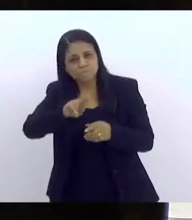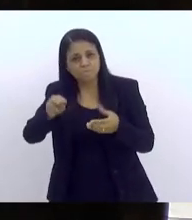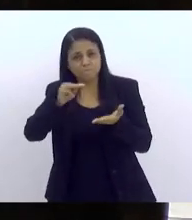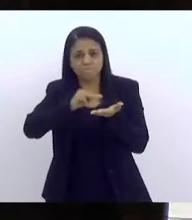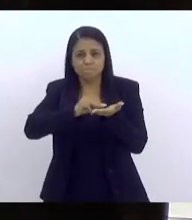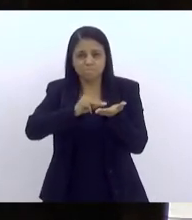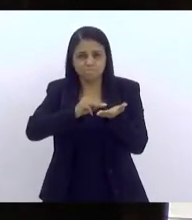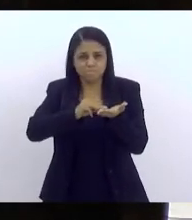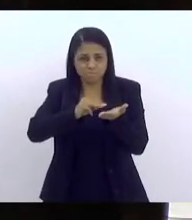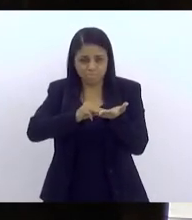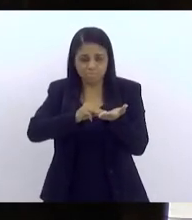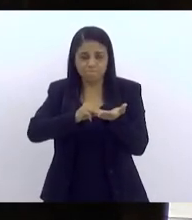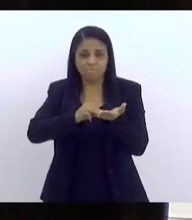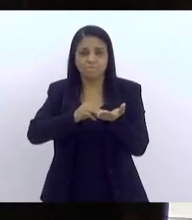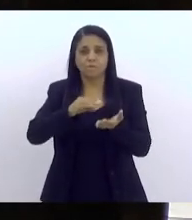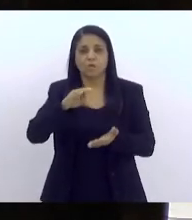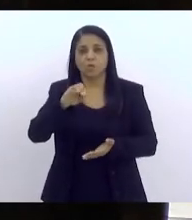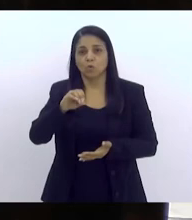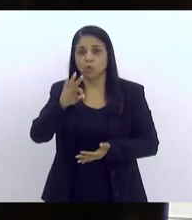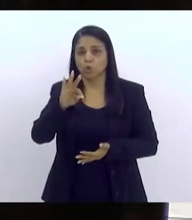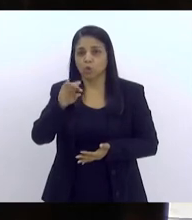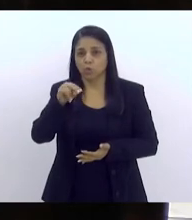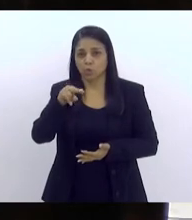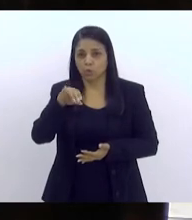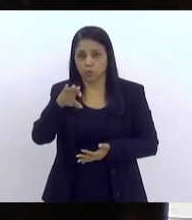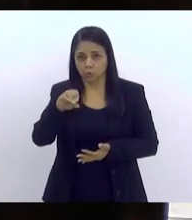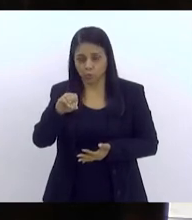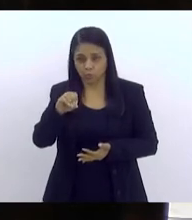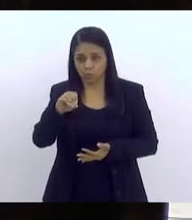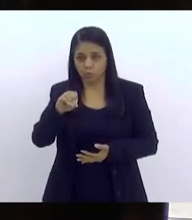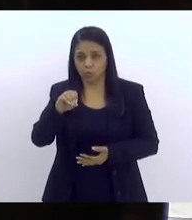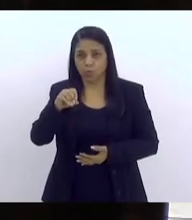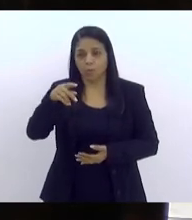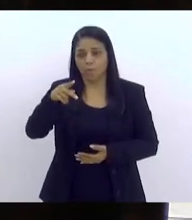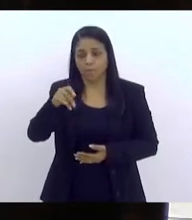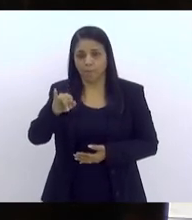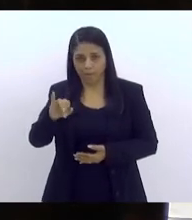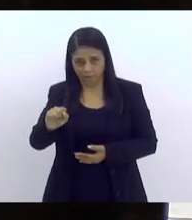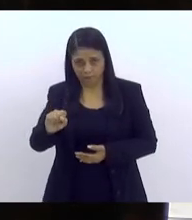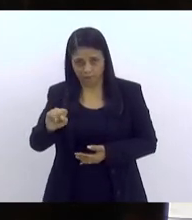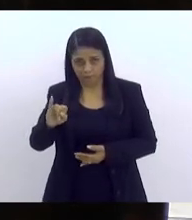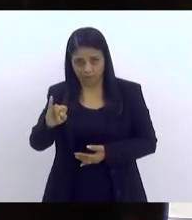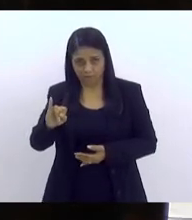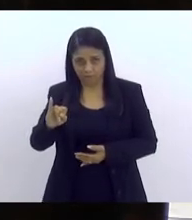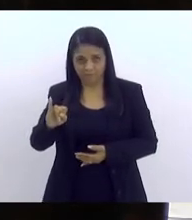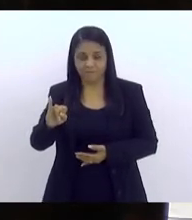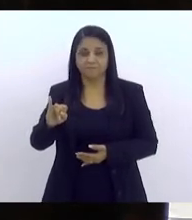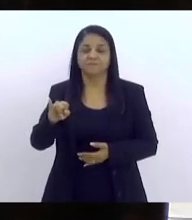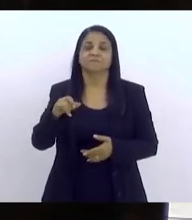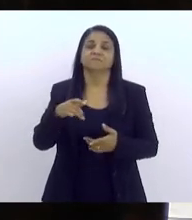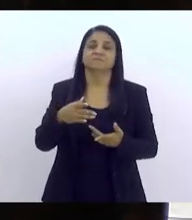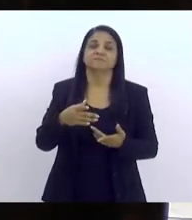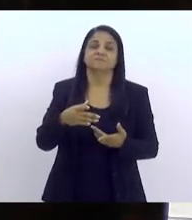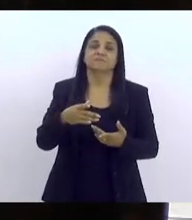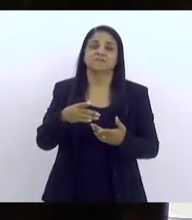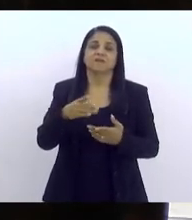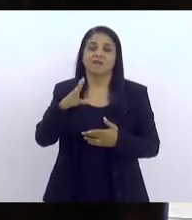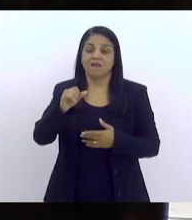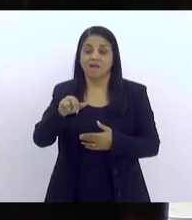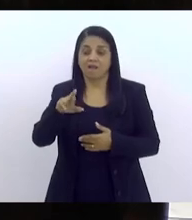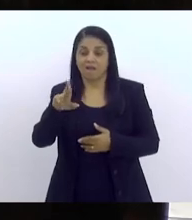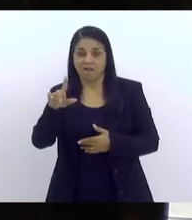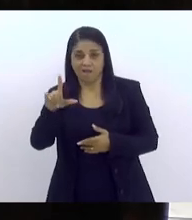titulares, que é o Otone de Paula Pai, a deputada Carlos